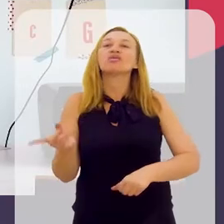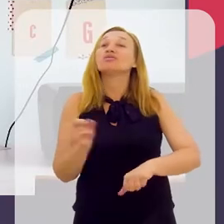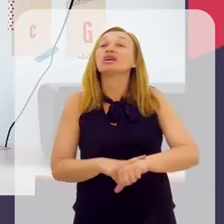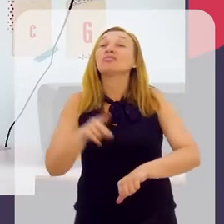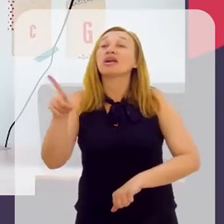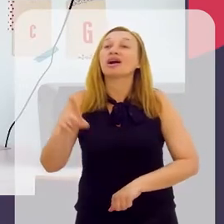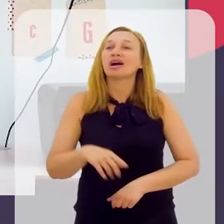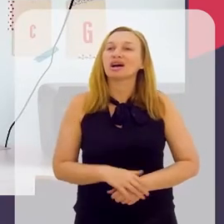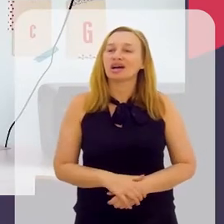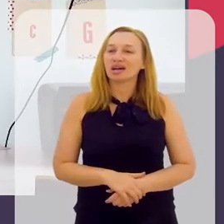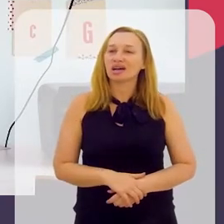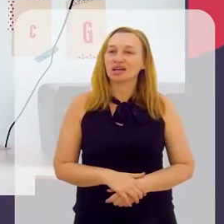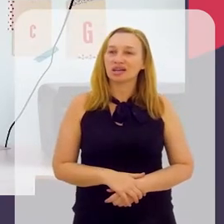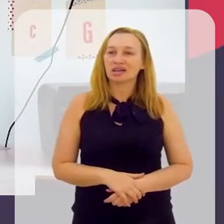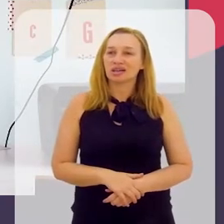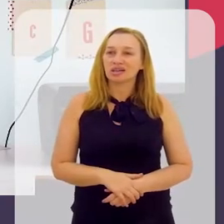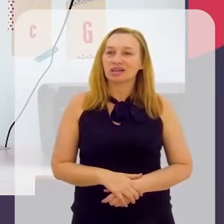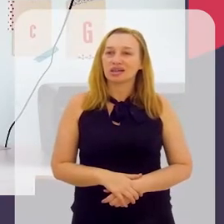E quanto tempo você ficou lá?